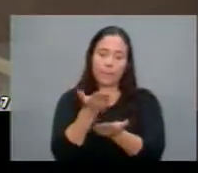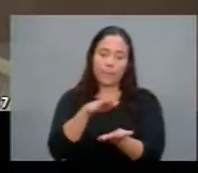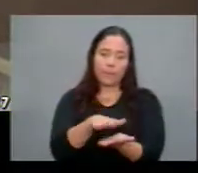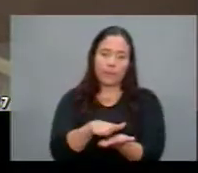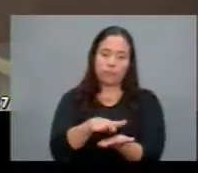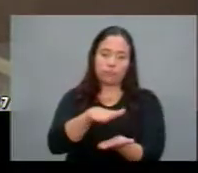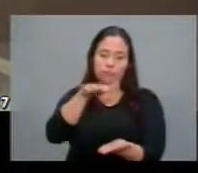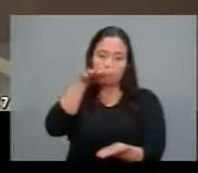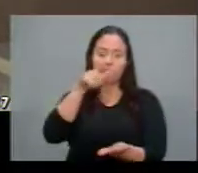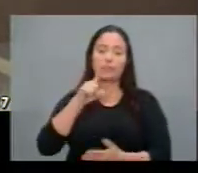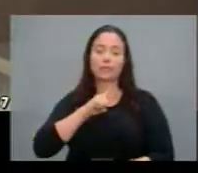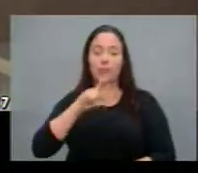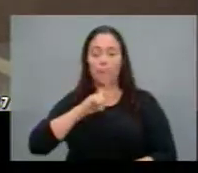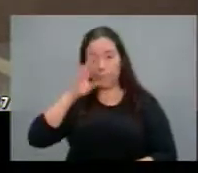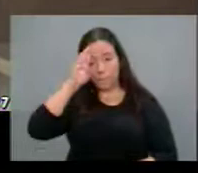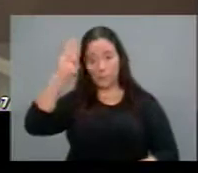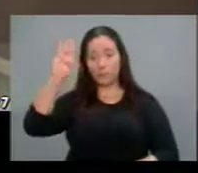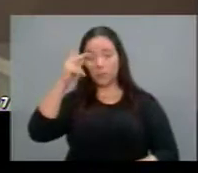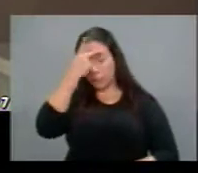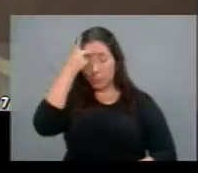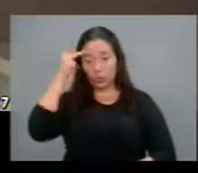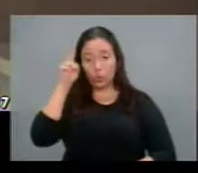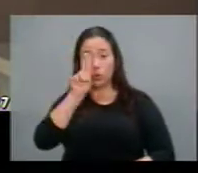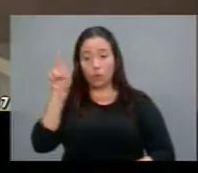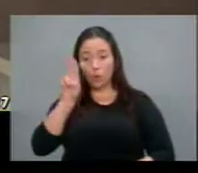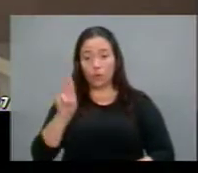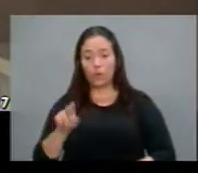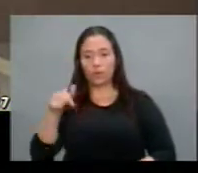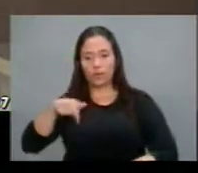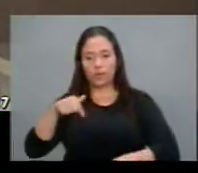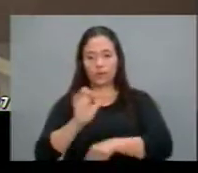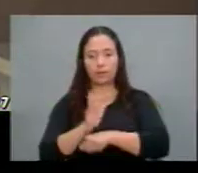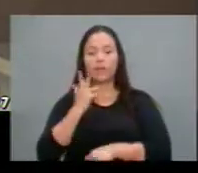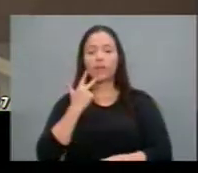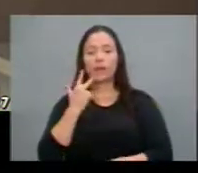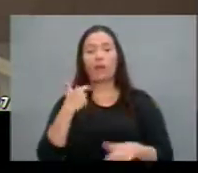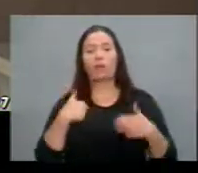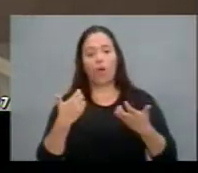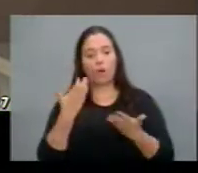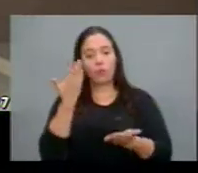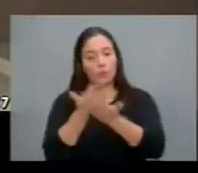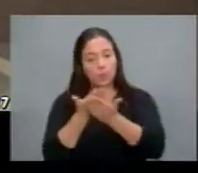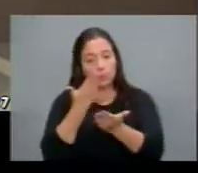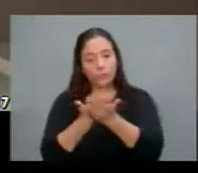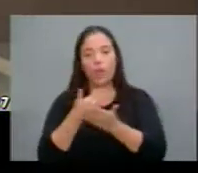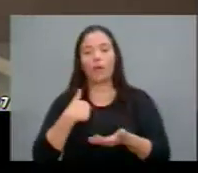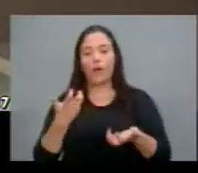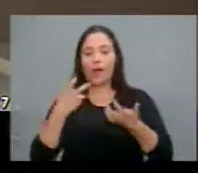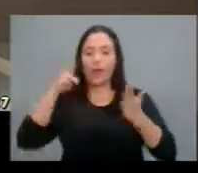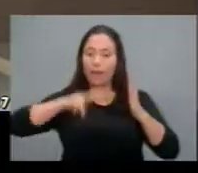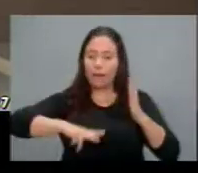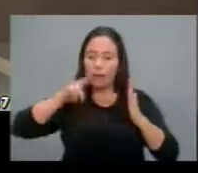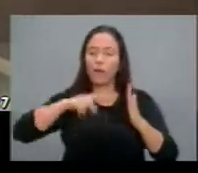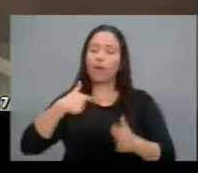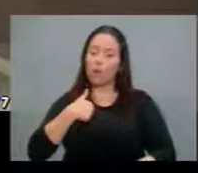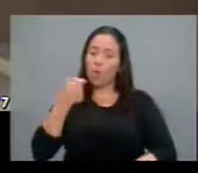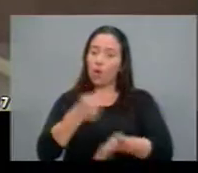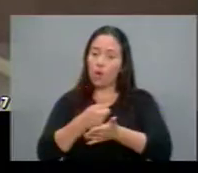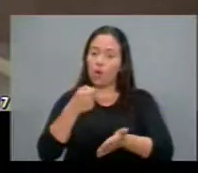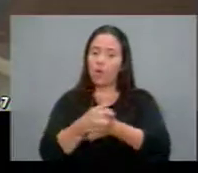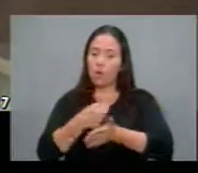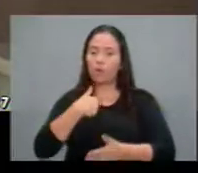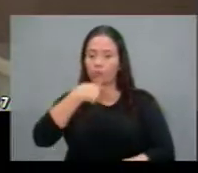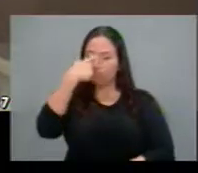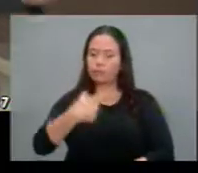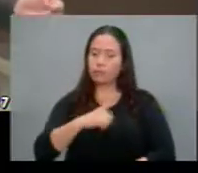figuras públicas do Ceará repito eu quero estudar isso eu quero ler isso eu tenho a obrigação de